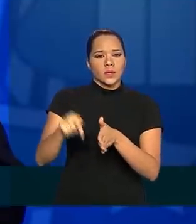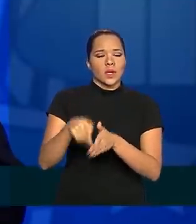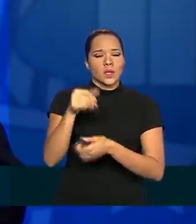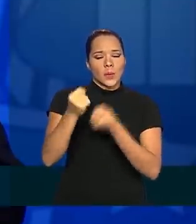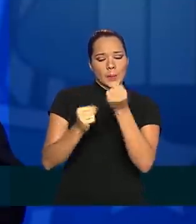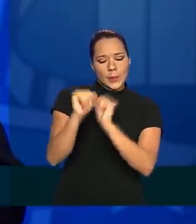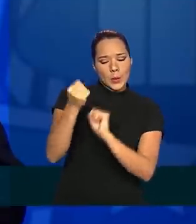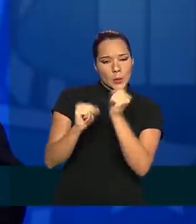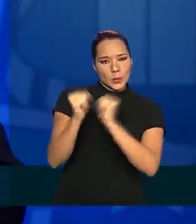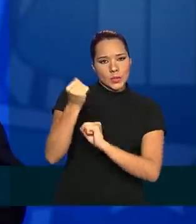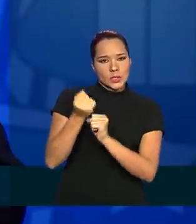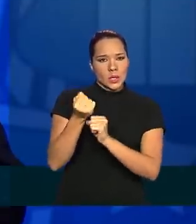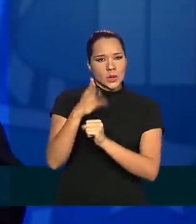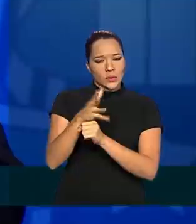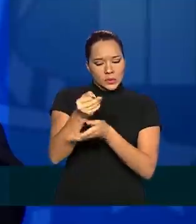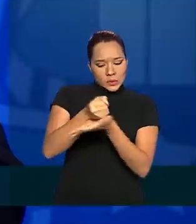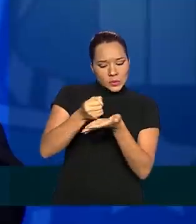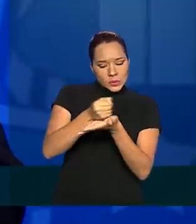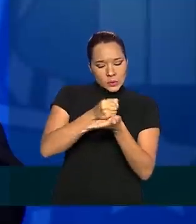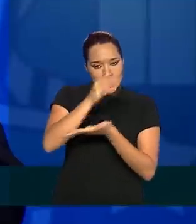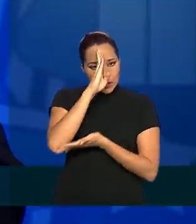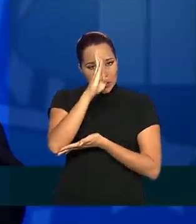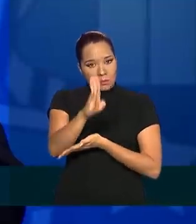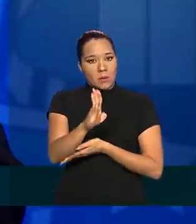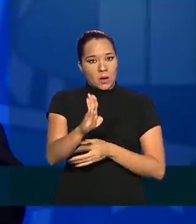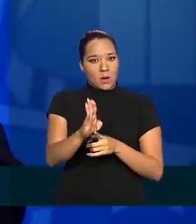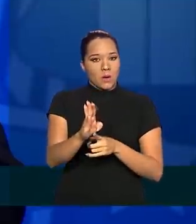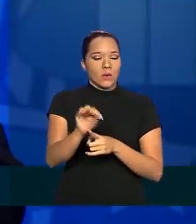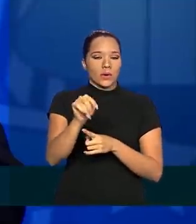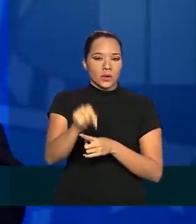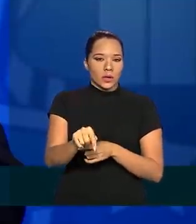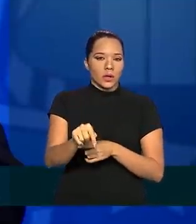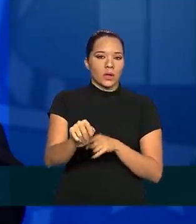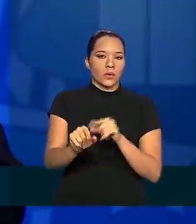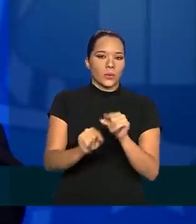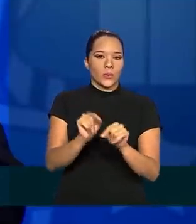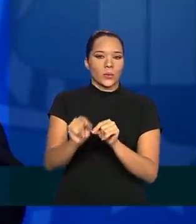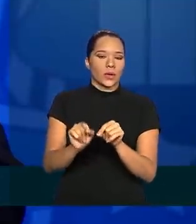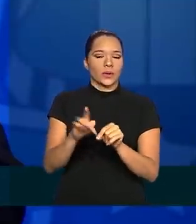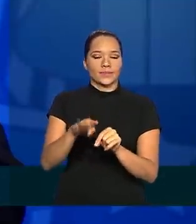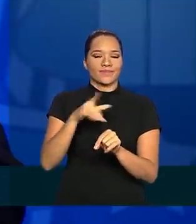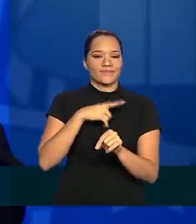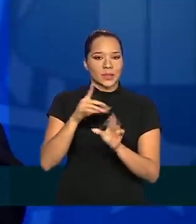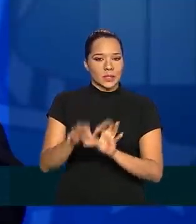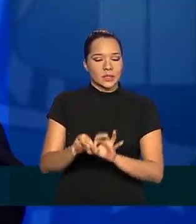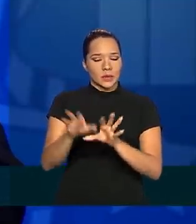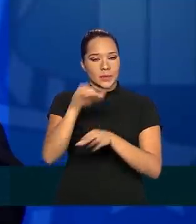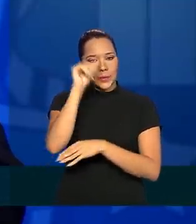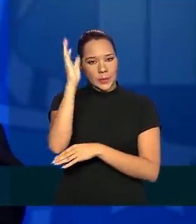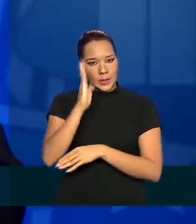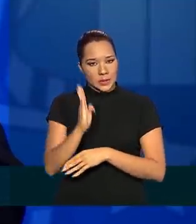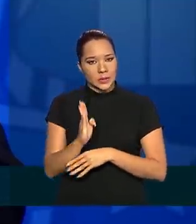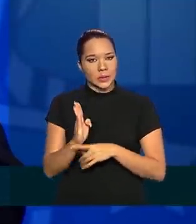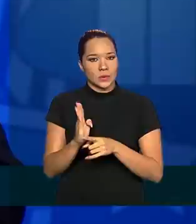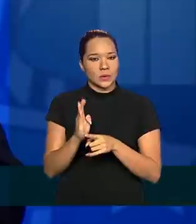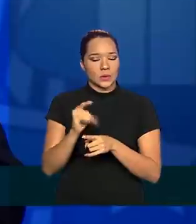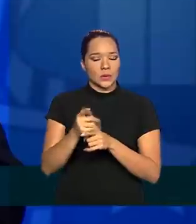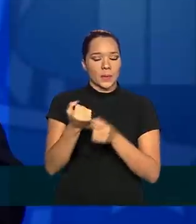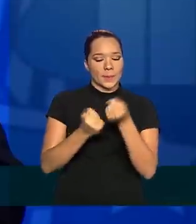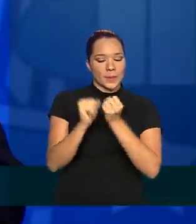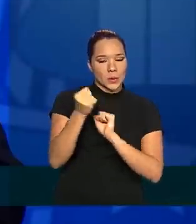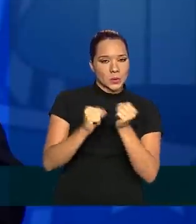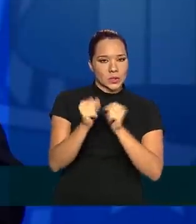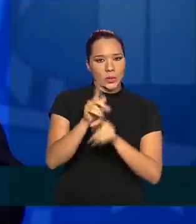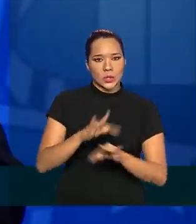produção do ingrediente farmacêutico ativo, dando autonomia para o país na produção